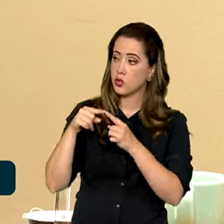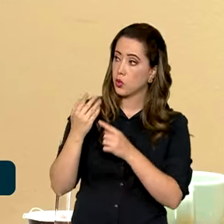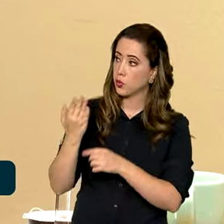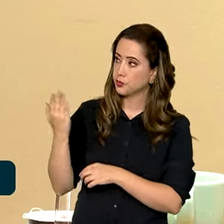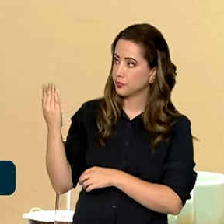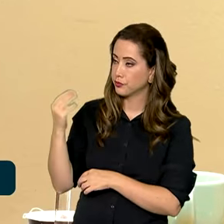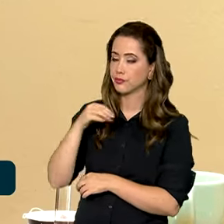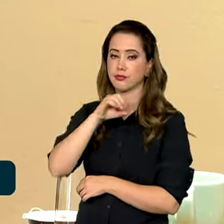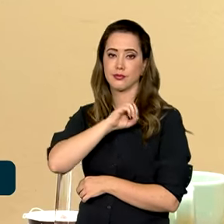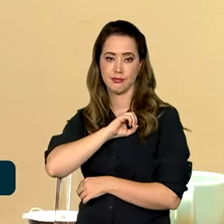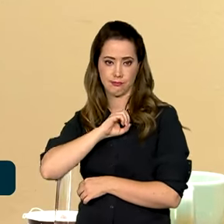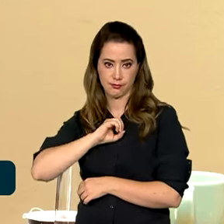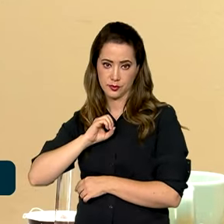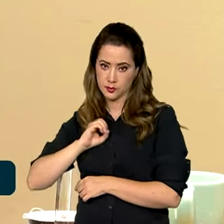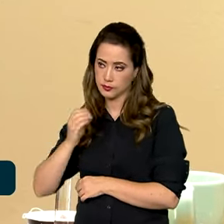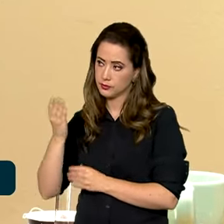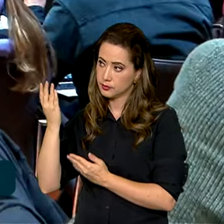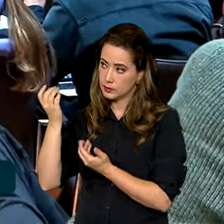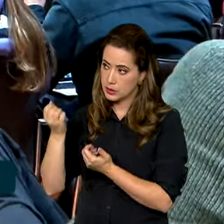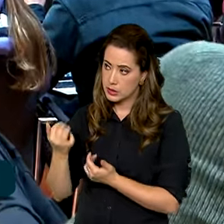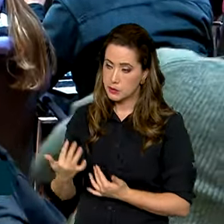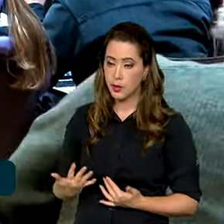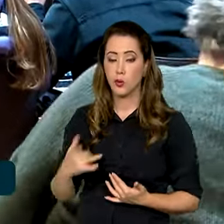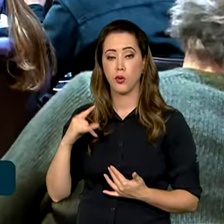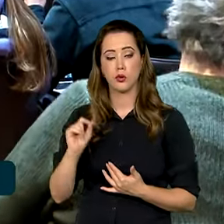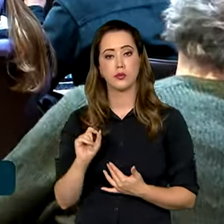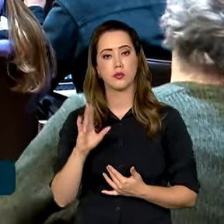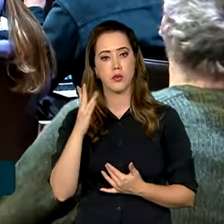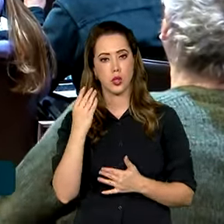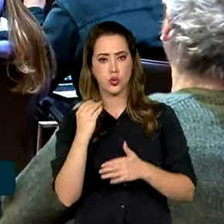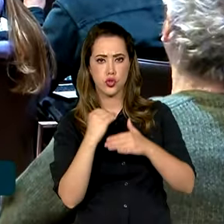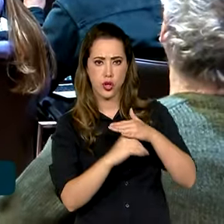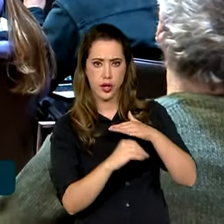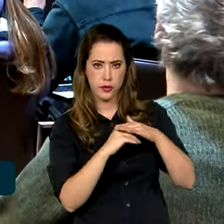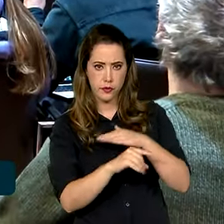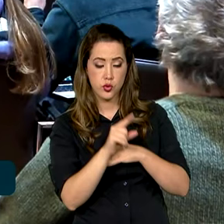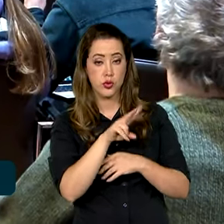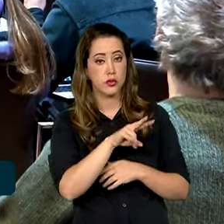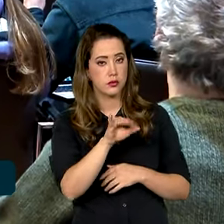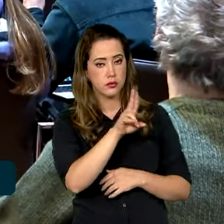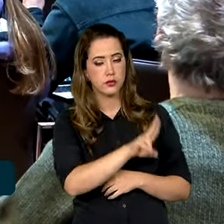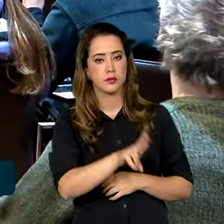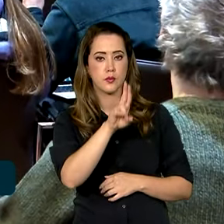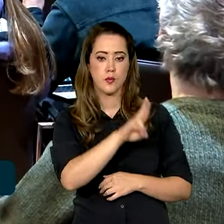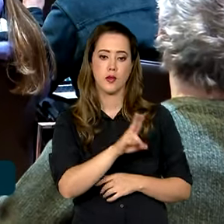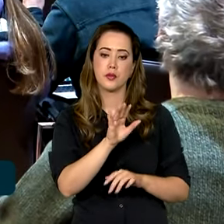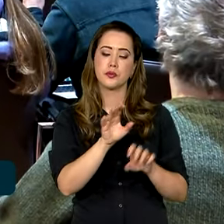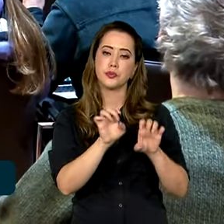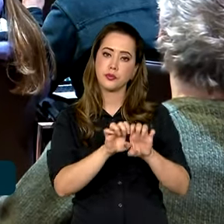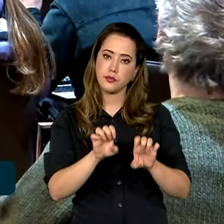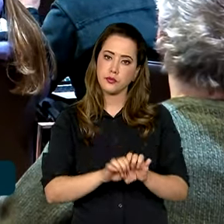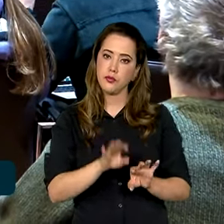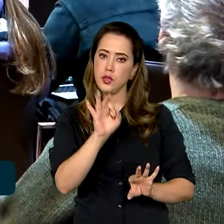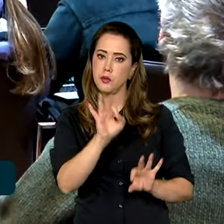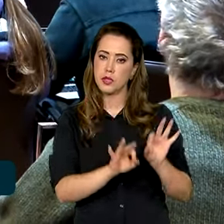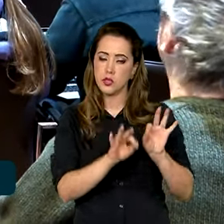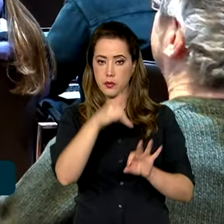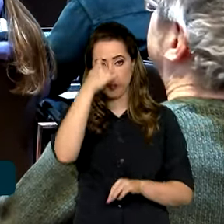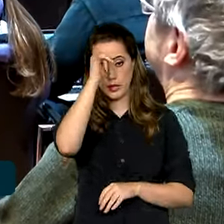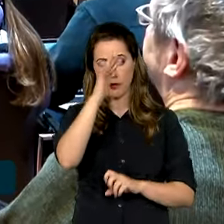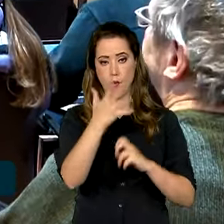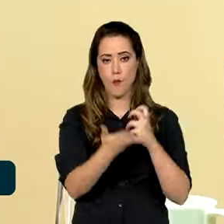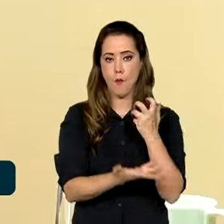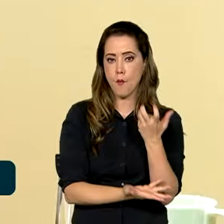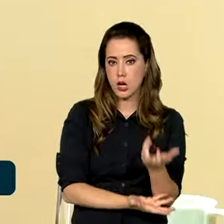Meio Ambiente e Mudança do Clima, Marina Silva, uma parte dos recursos será utilizada para estruturar planos de combate ao